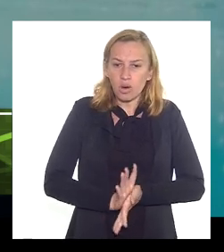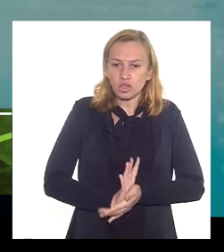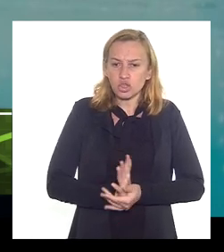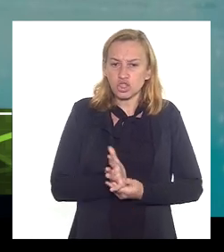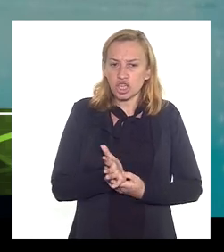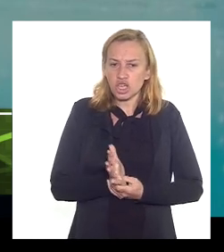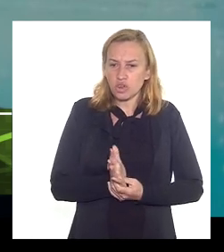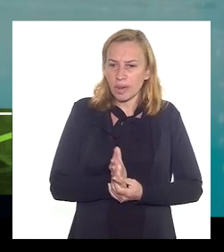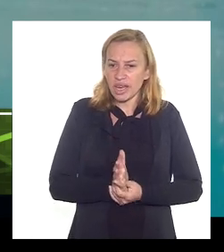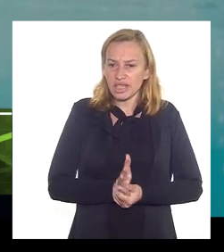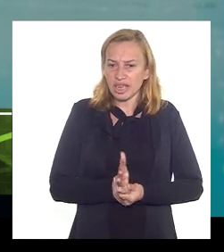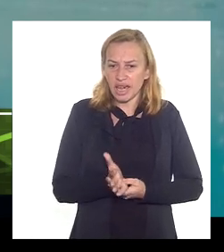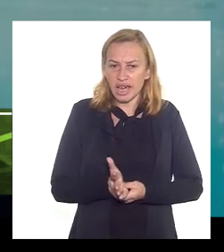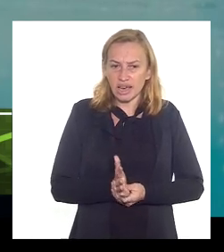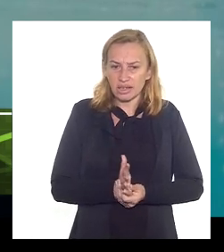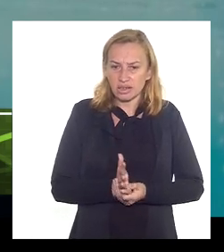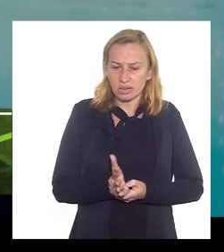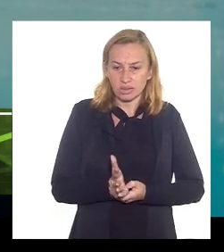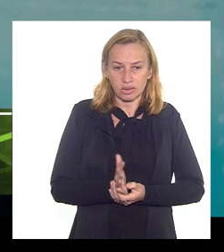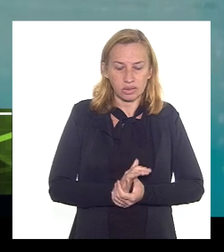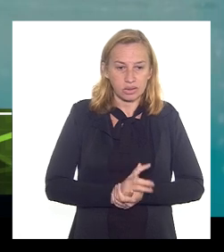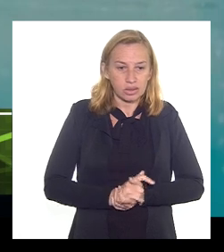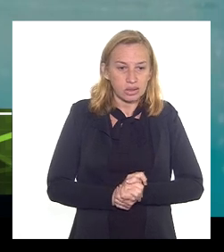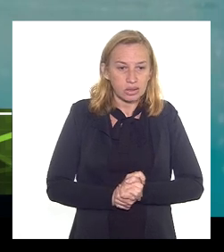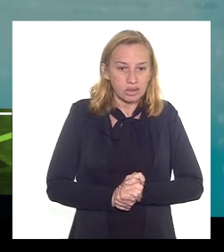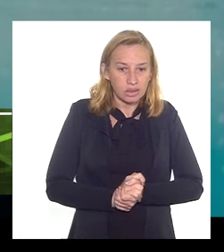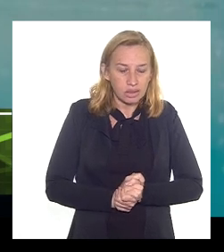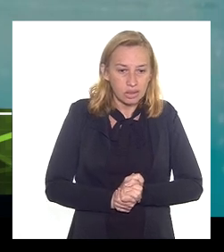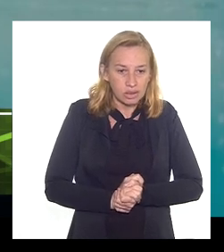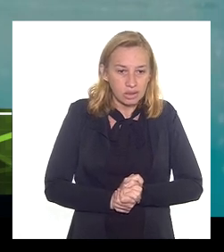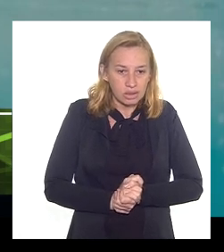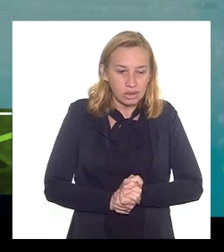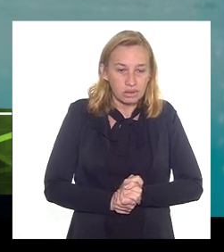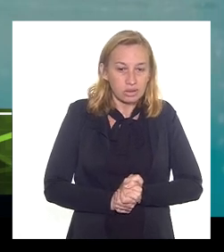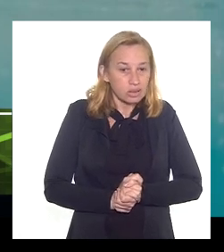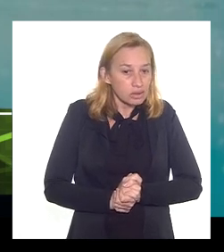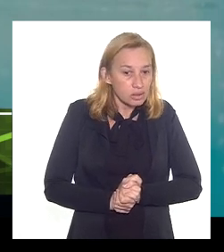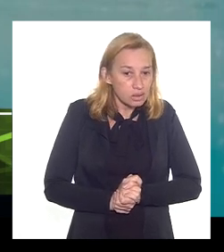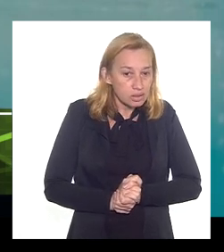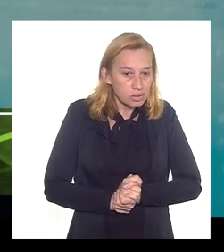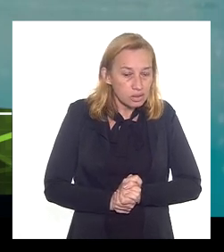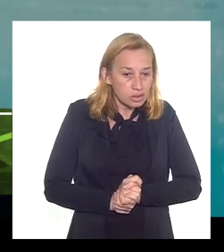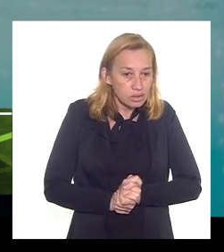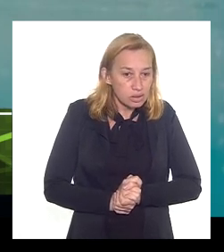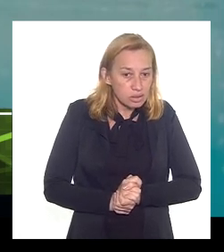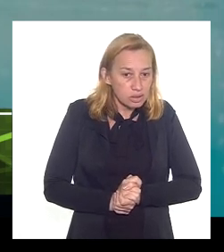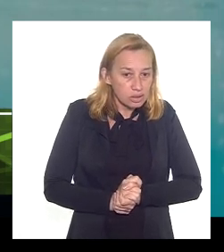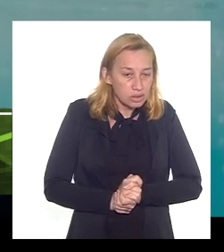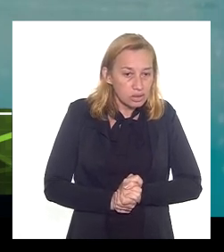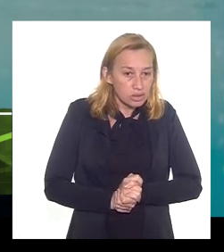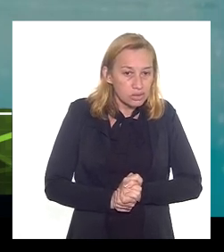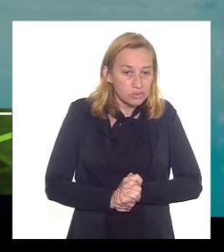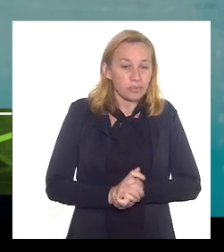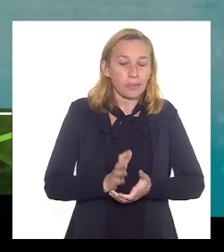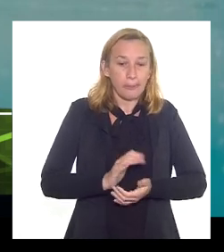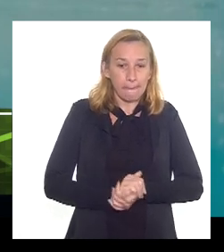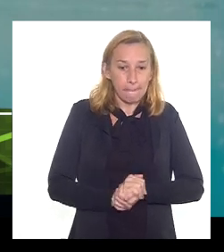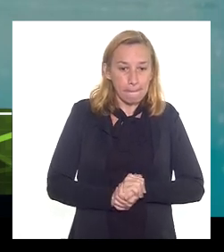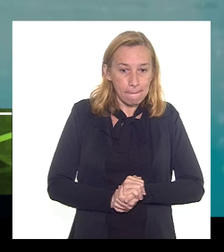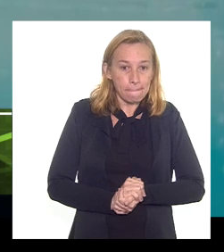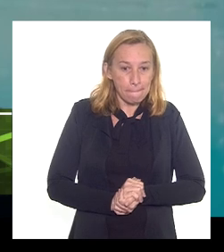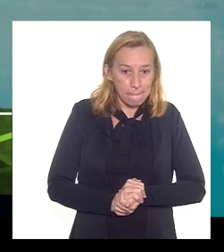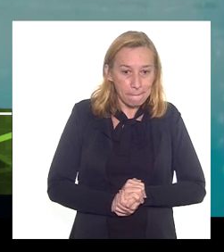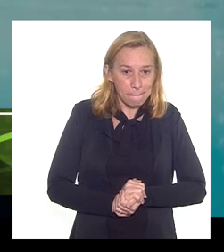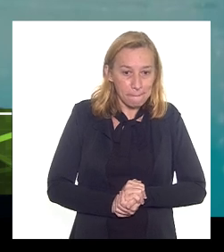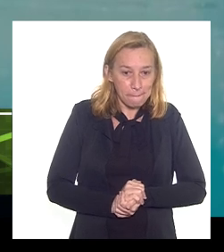a pizza aqui que está aqui no gato gato de pizza fala de um campo tipo